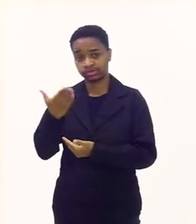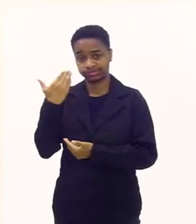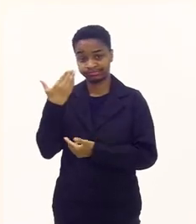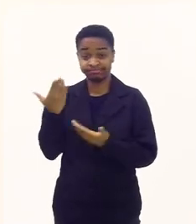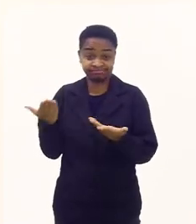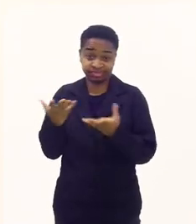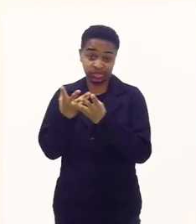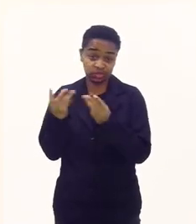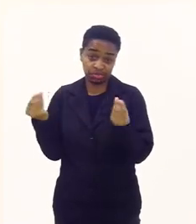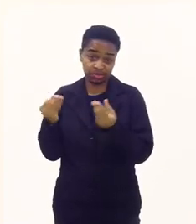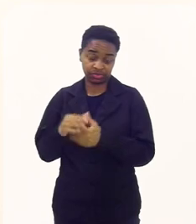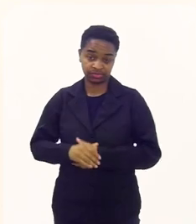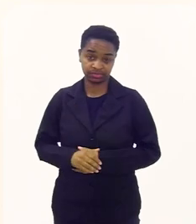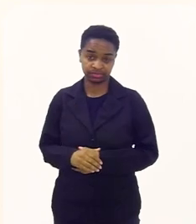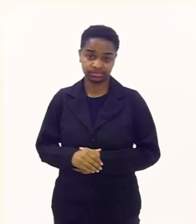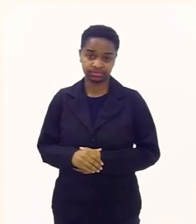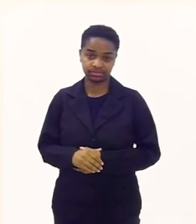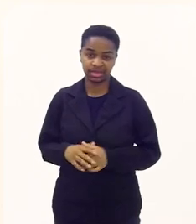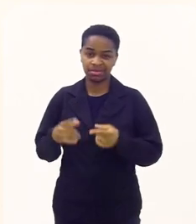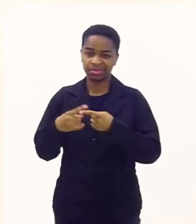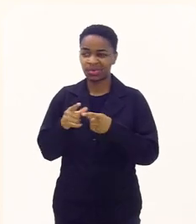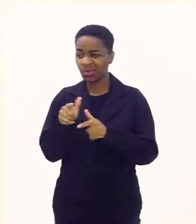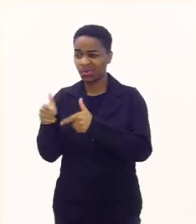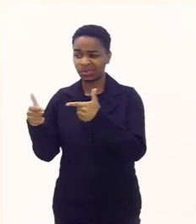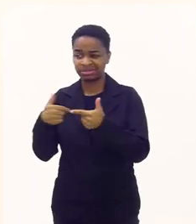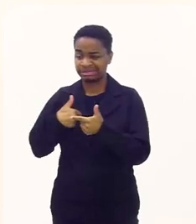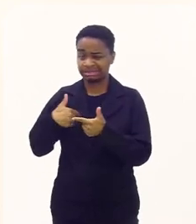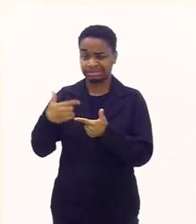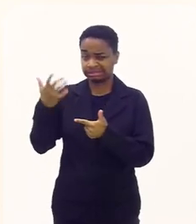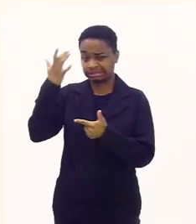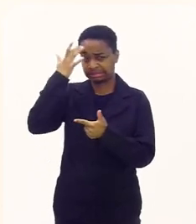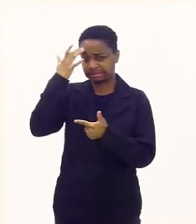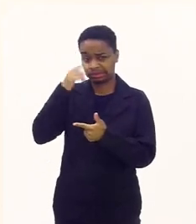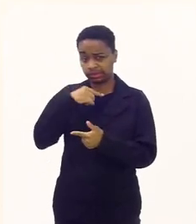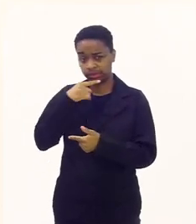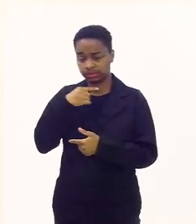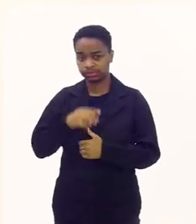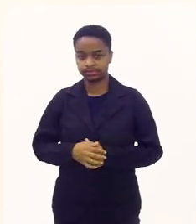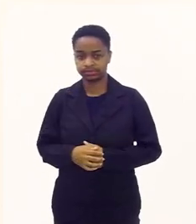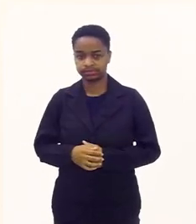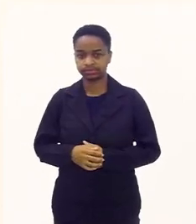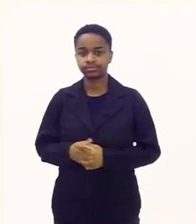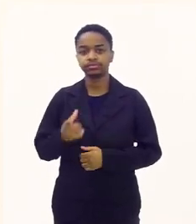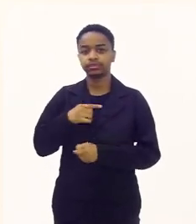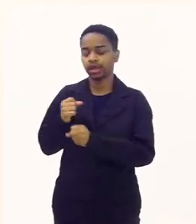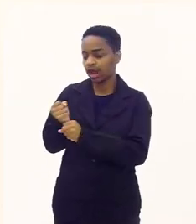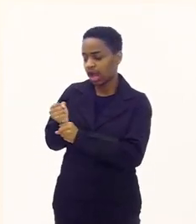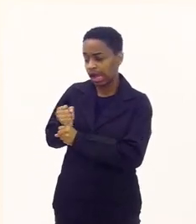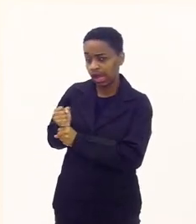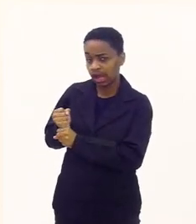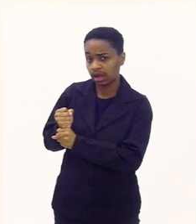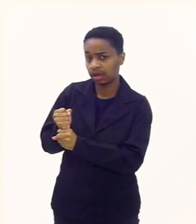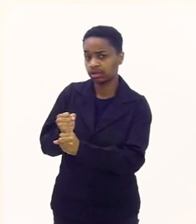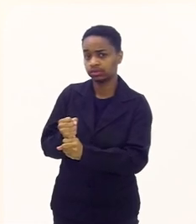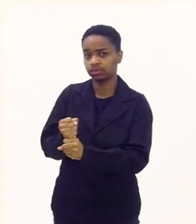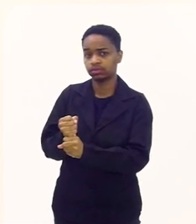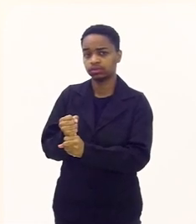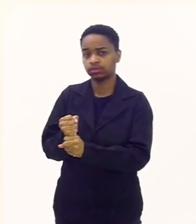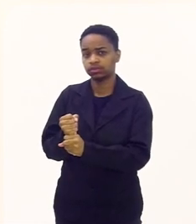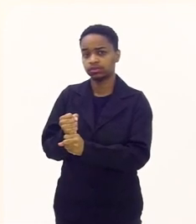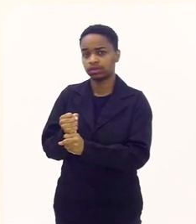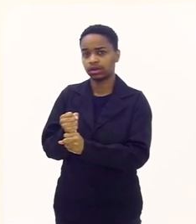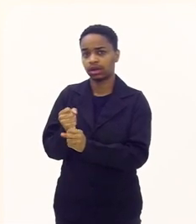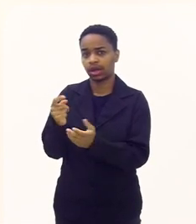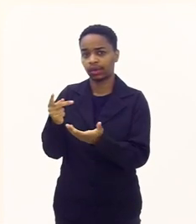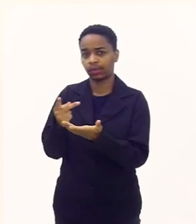e aí sumiu e para o resto é muito pra minha cabeça durante muito tempo houve